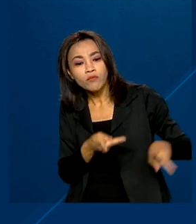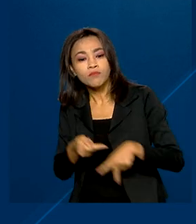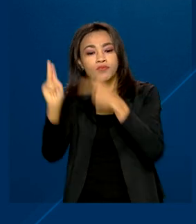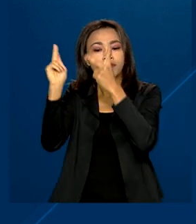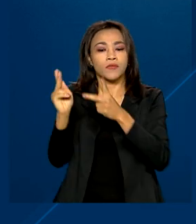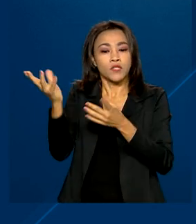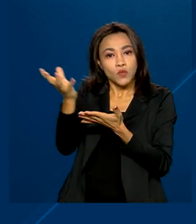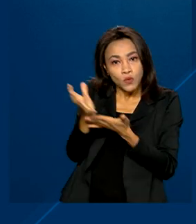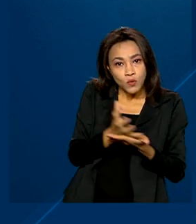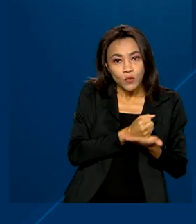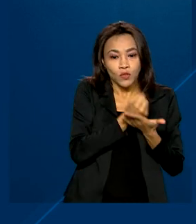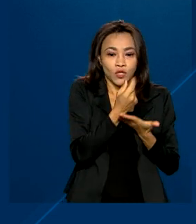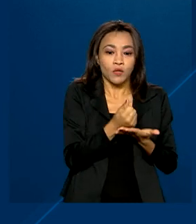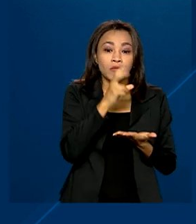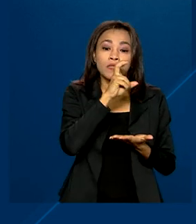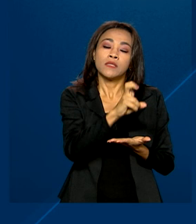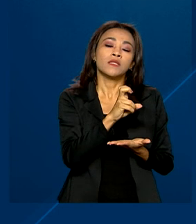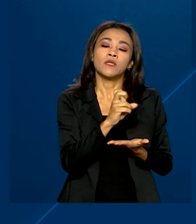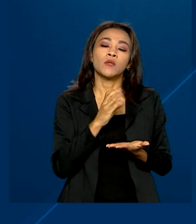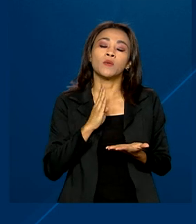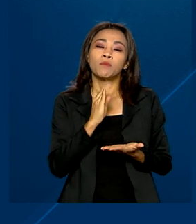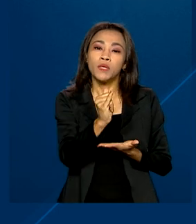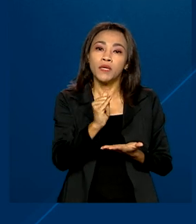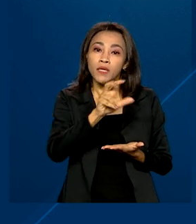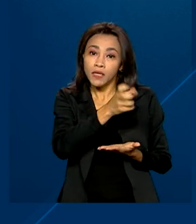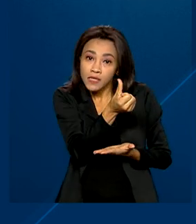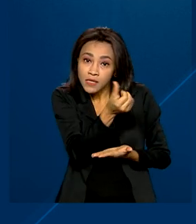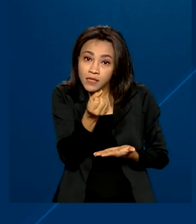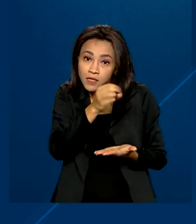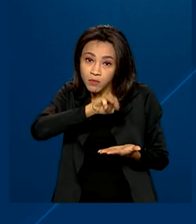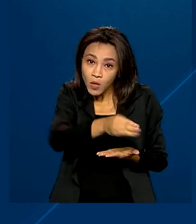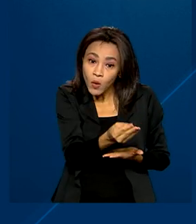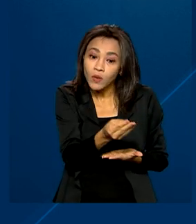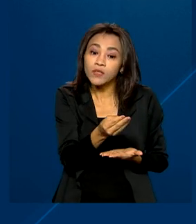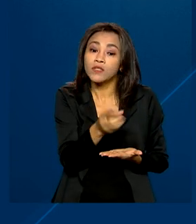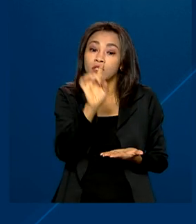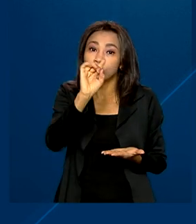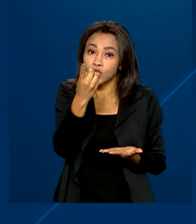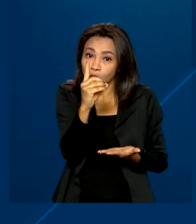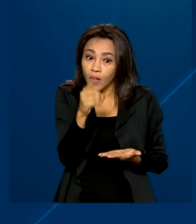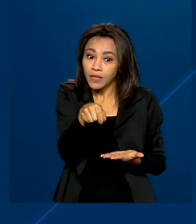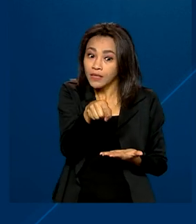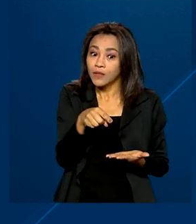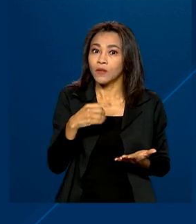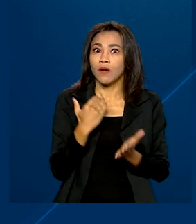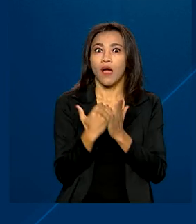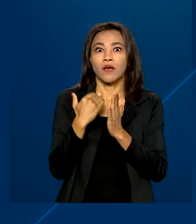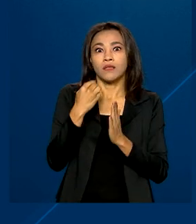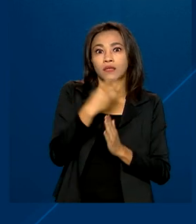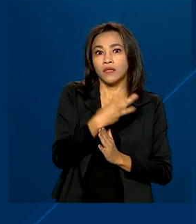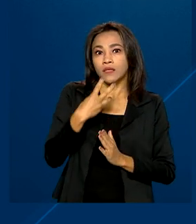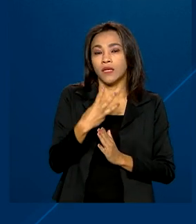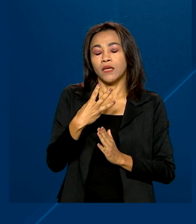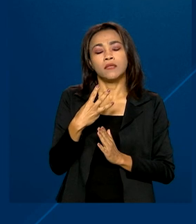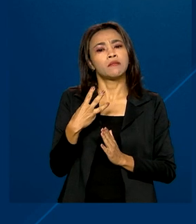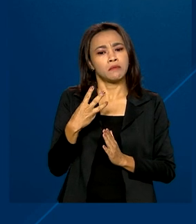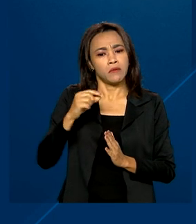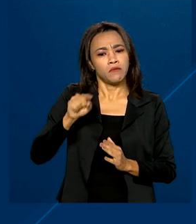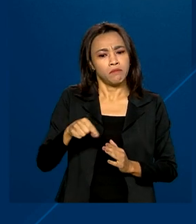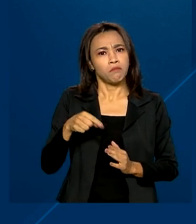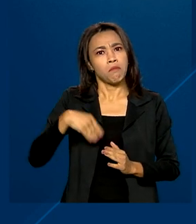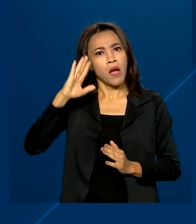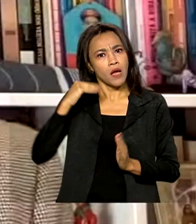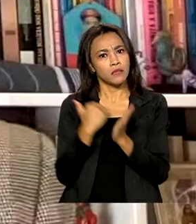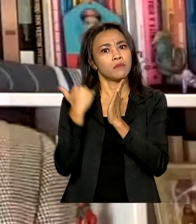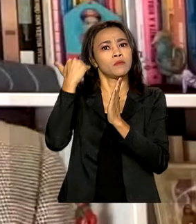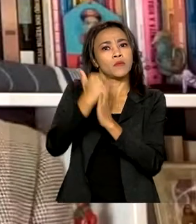5 bilhões e 600 milhões de dólares. Número 33% maior do que o registrado no mesmo período do ano